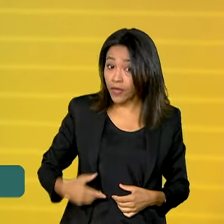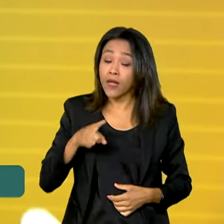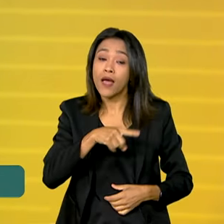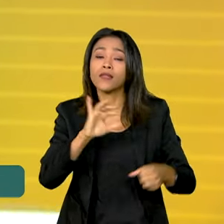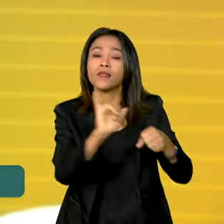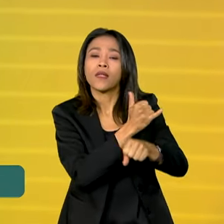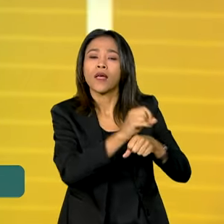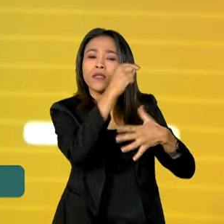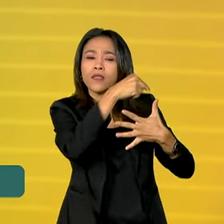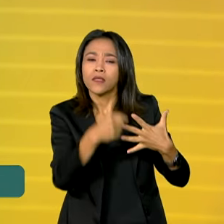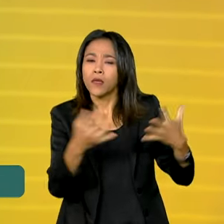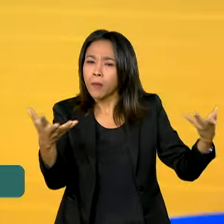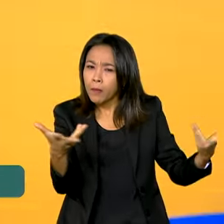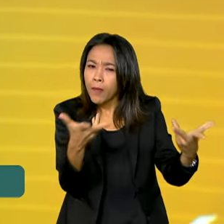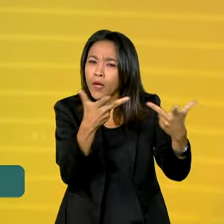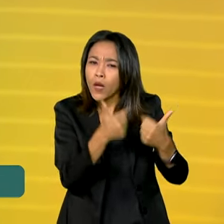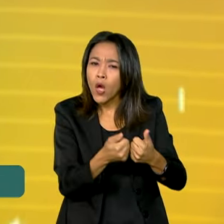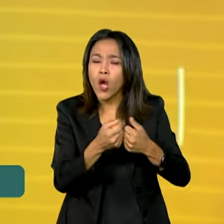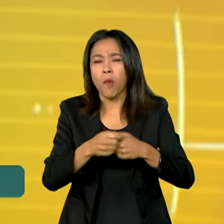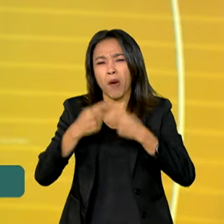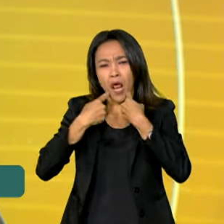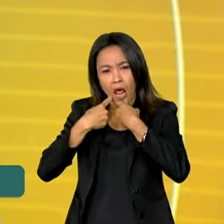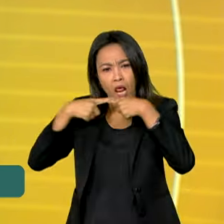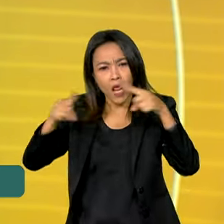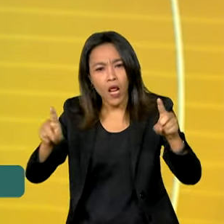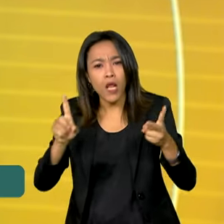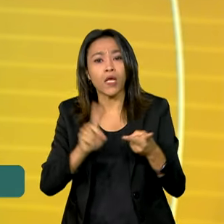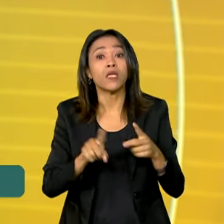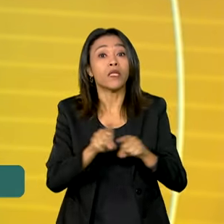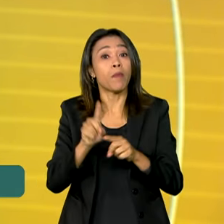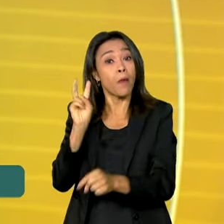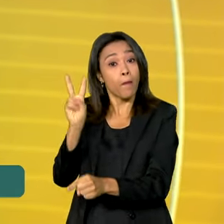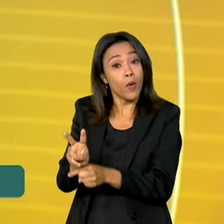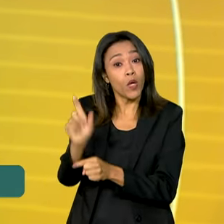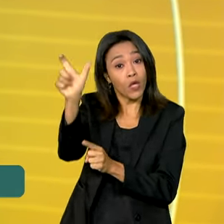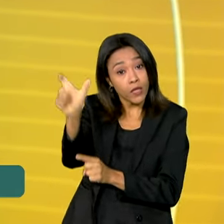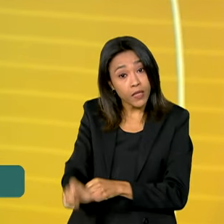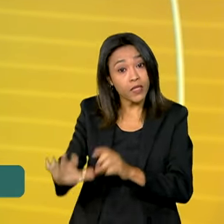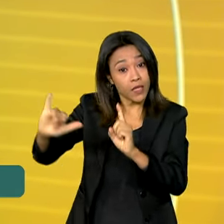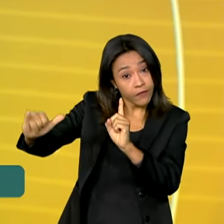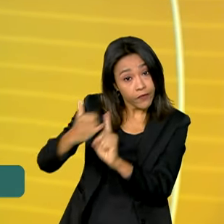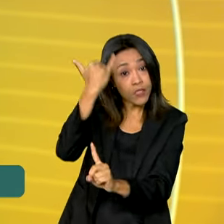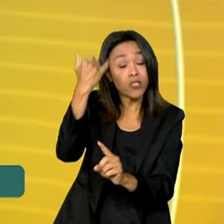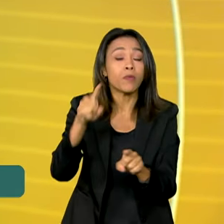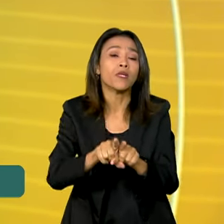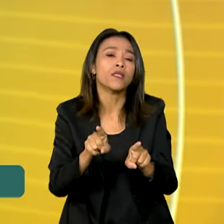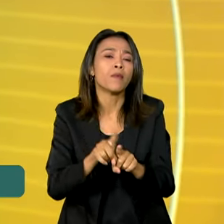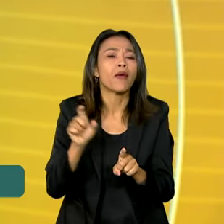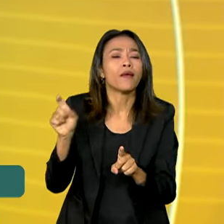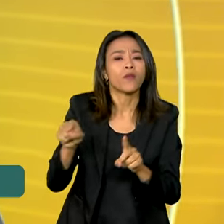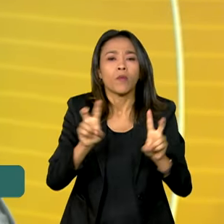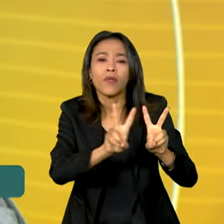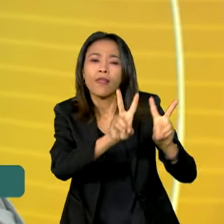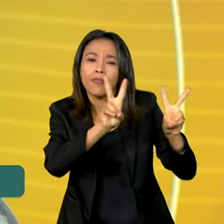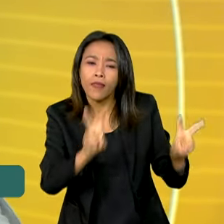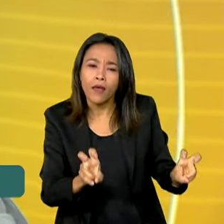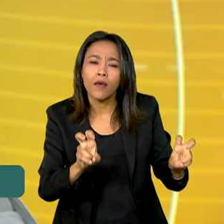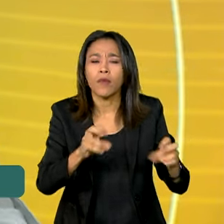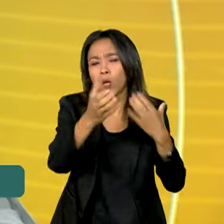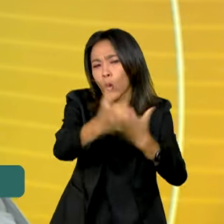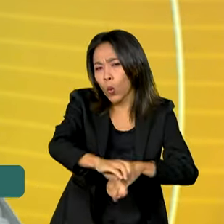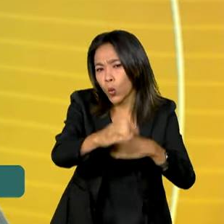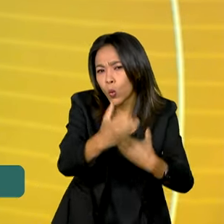incluem aprimoramento dos canais de denúncia, proteção das vítimas e também a inclusão dessas temáticas em